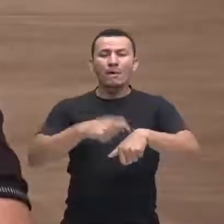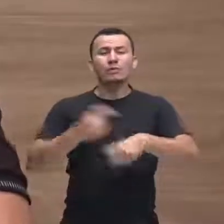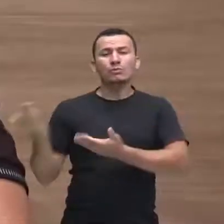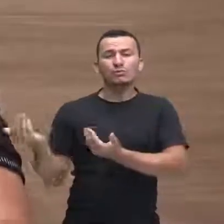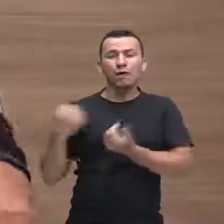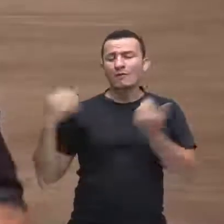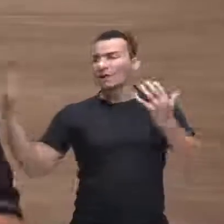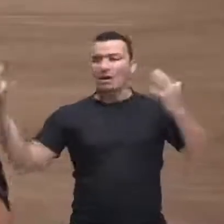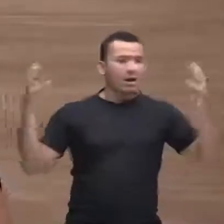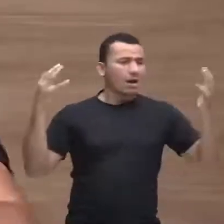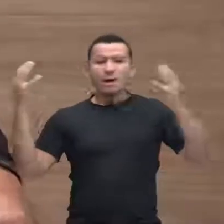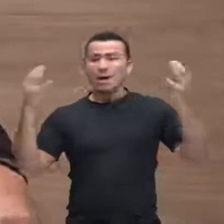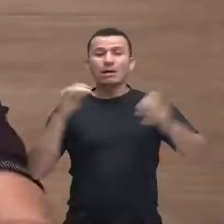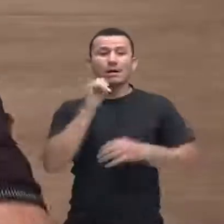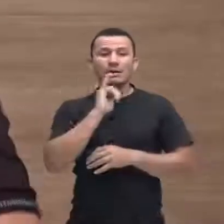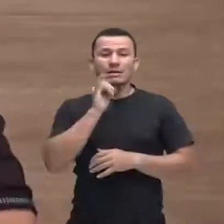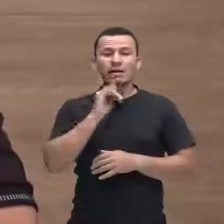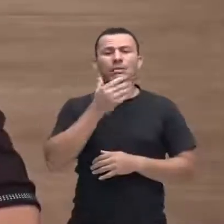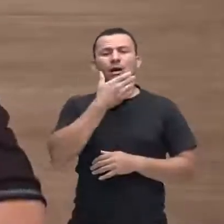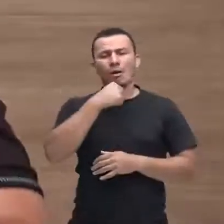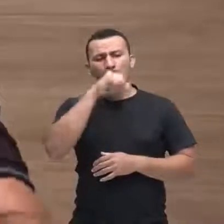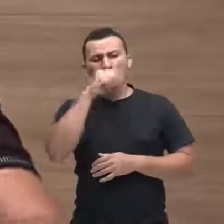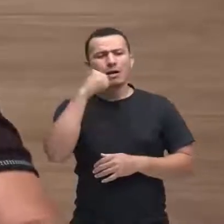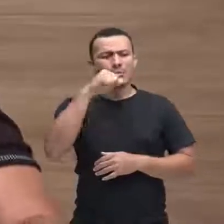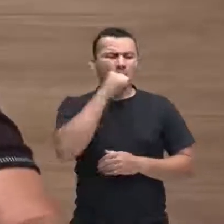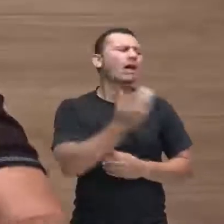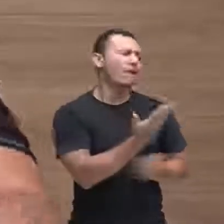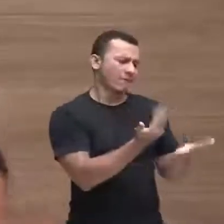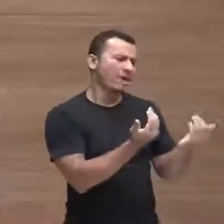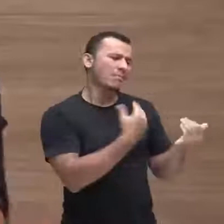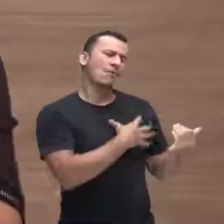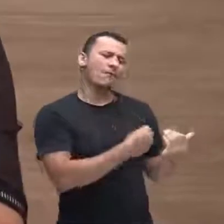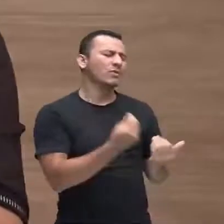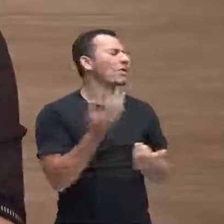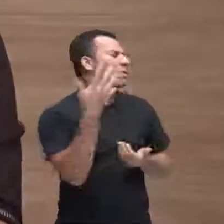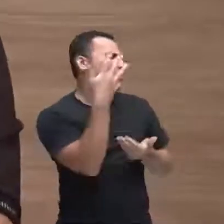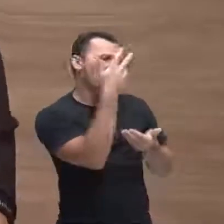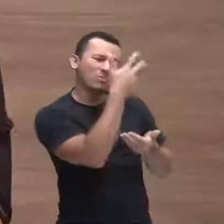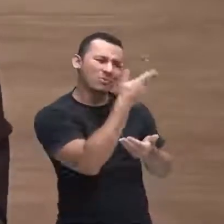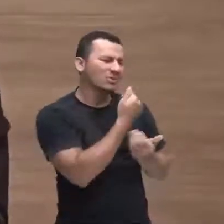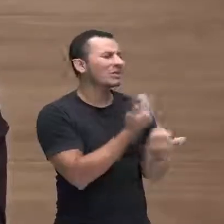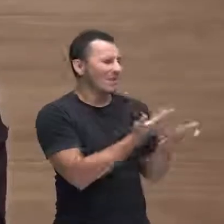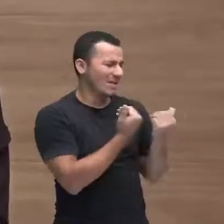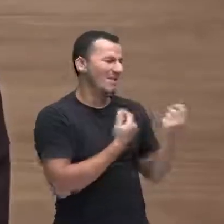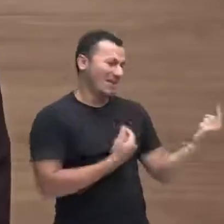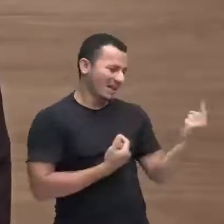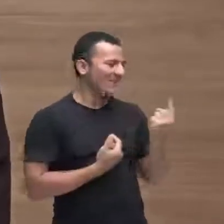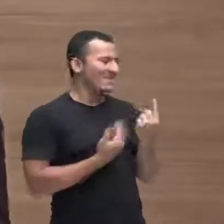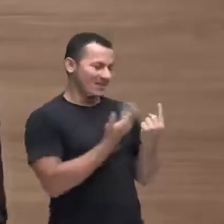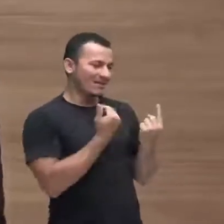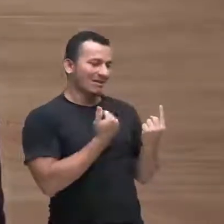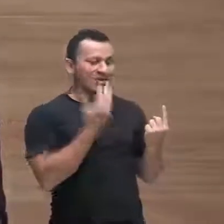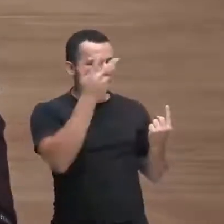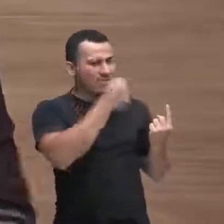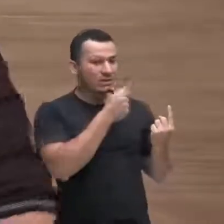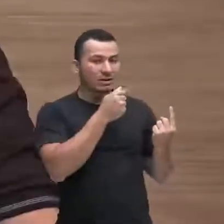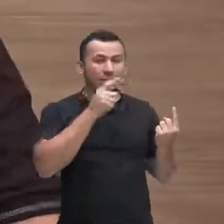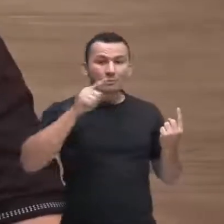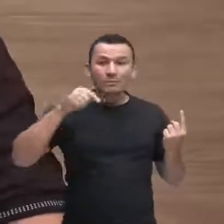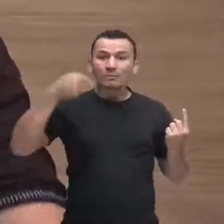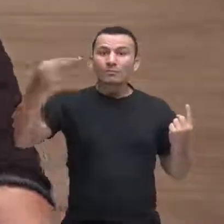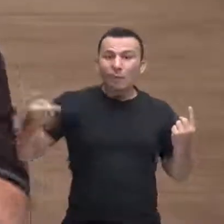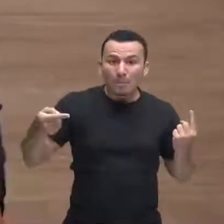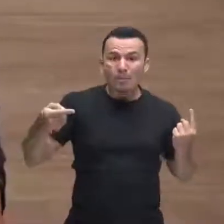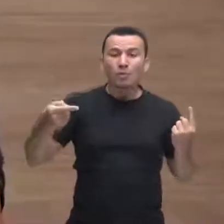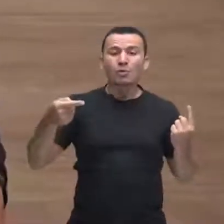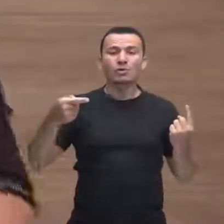o pai e mãe dizem assim, ô meu filhinho, vem aqui, tão bonitinho de papai, bonitinho de mamãe, não é? Daqui a pouco esse mesmo pai e essa